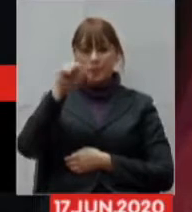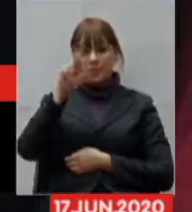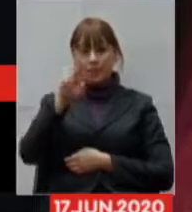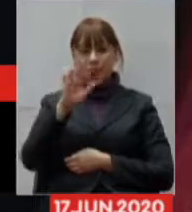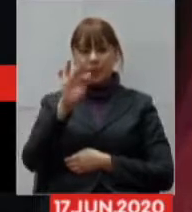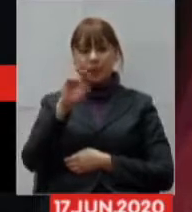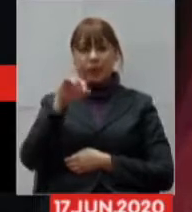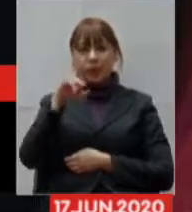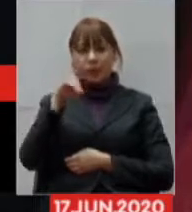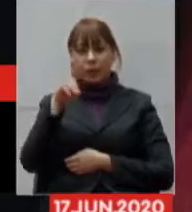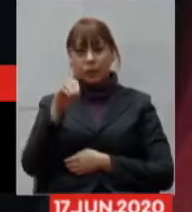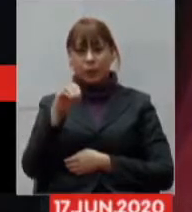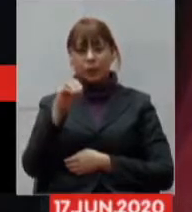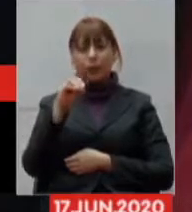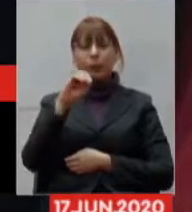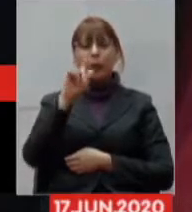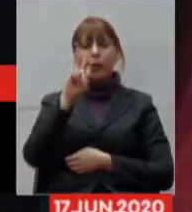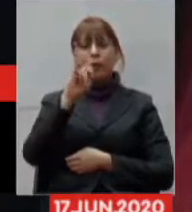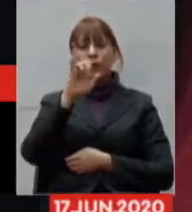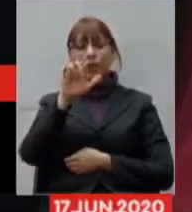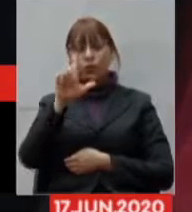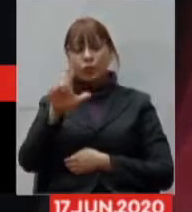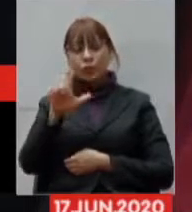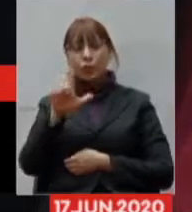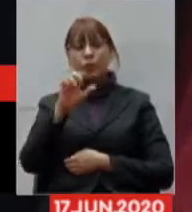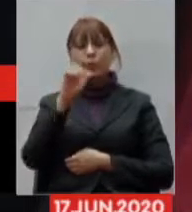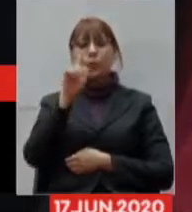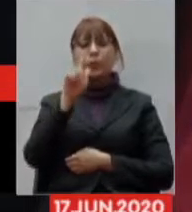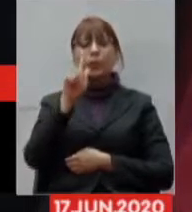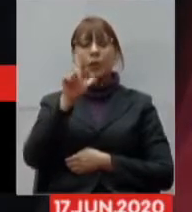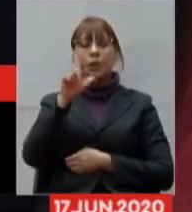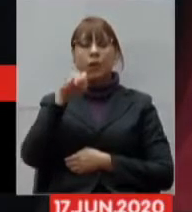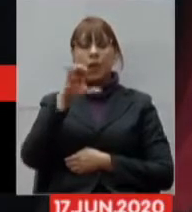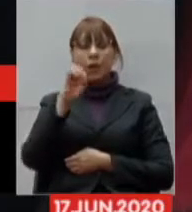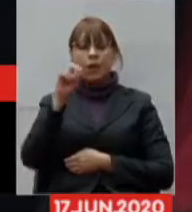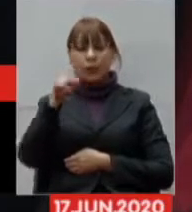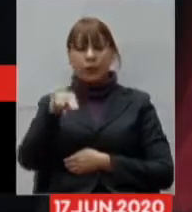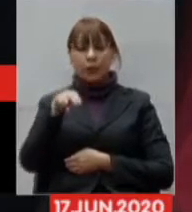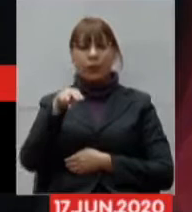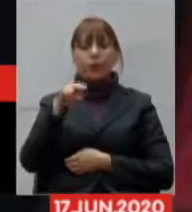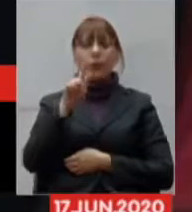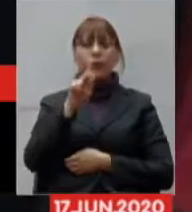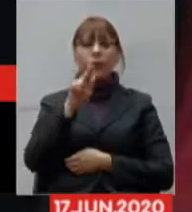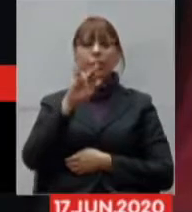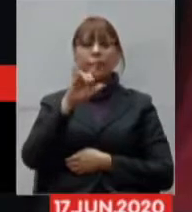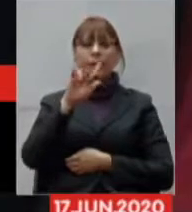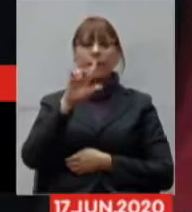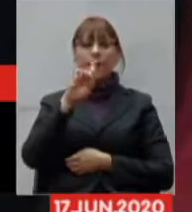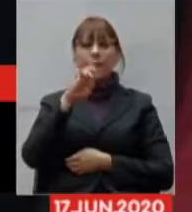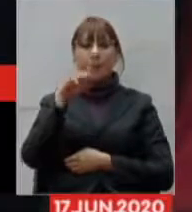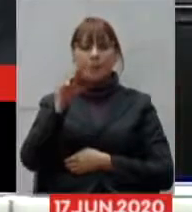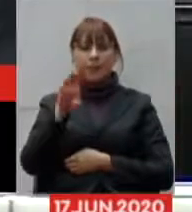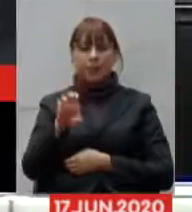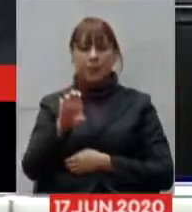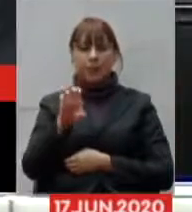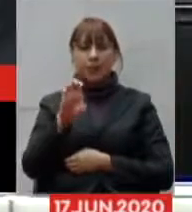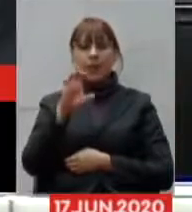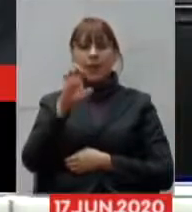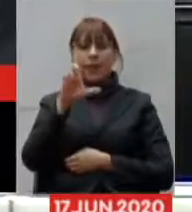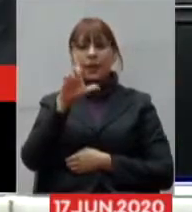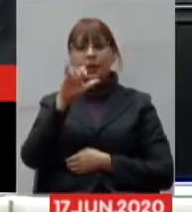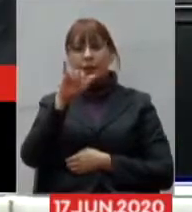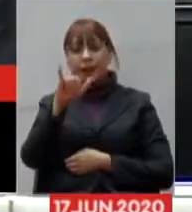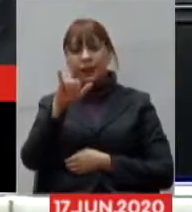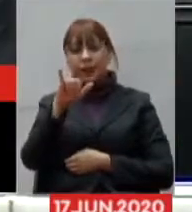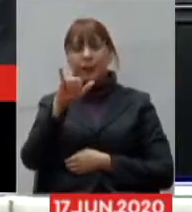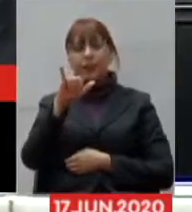Fernando Pacheco, deputado Gil Pereira, deputado Glaicon Franco, deputado Guilherme da Cunha, deputado Elita Arquínio,